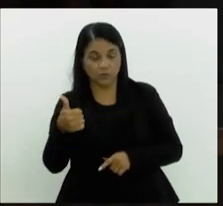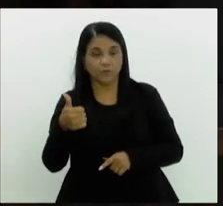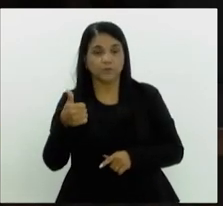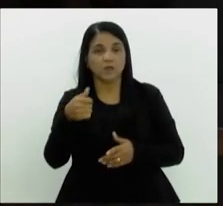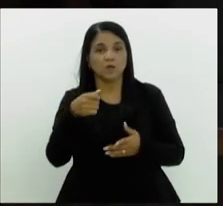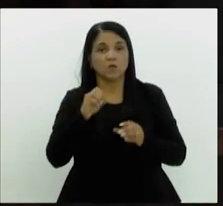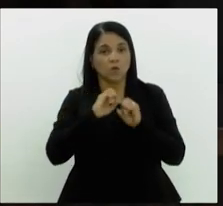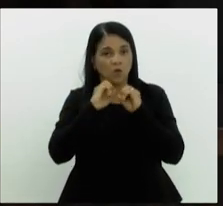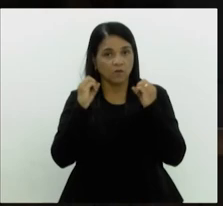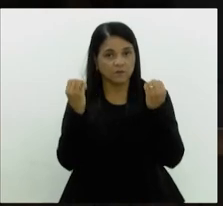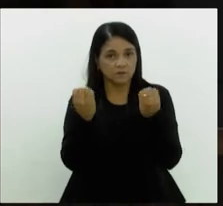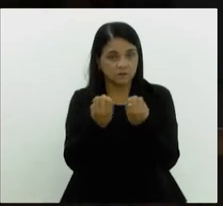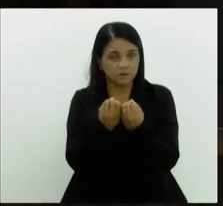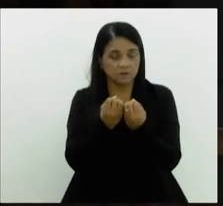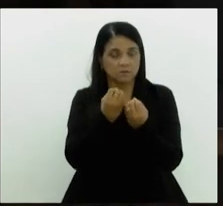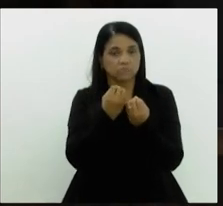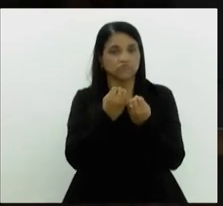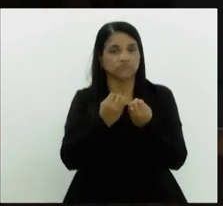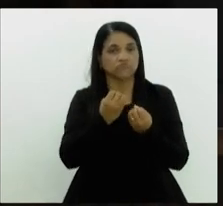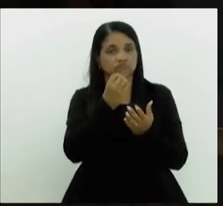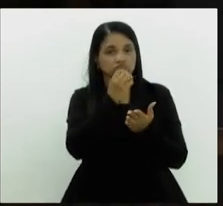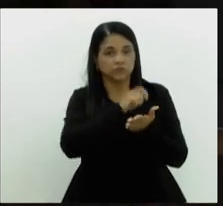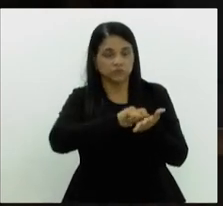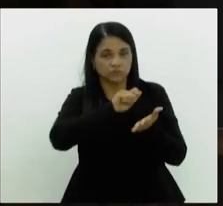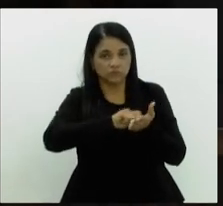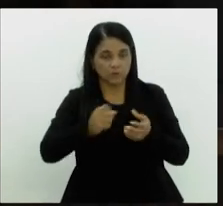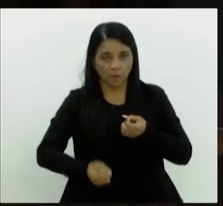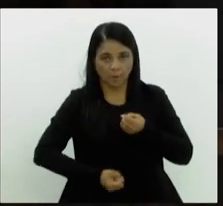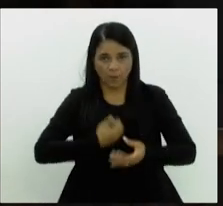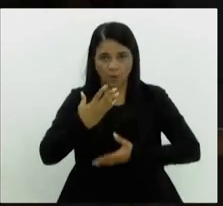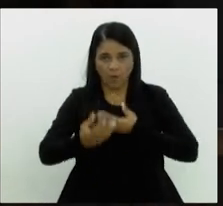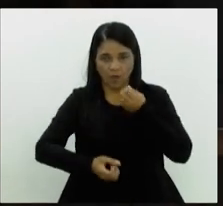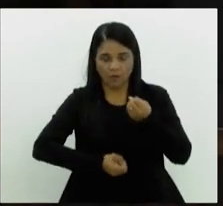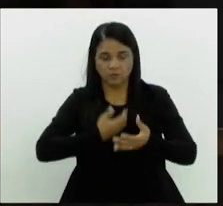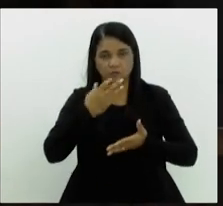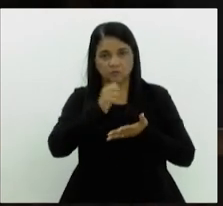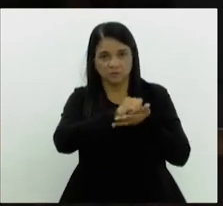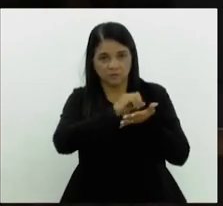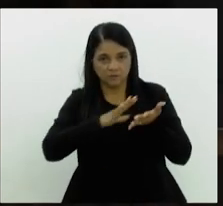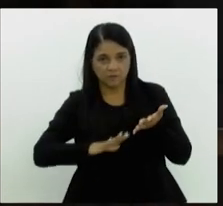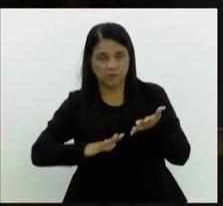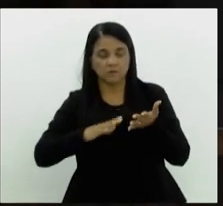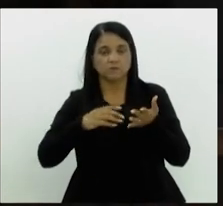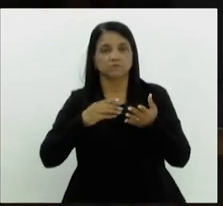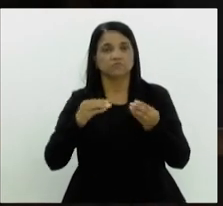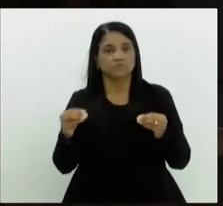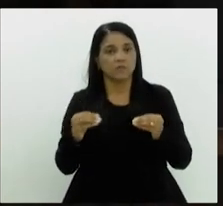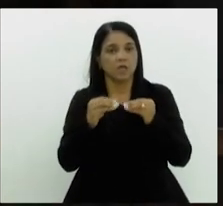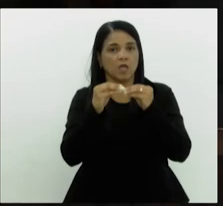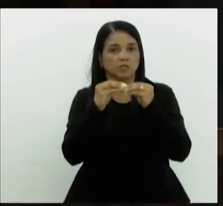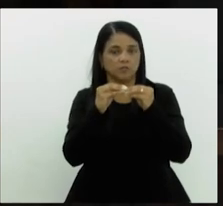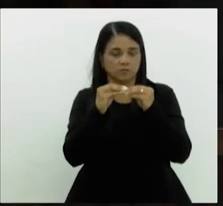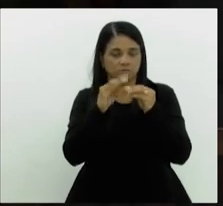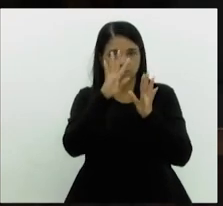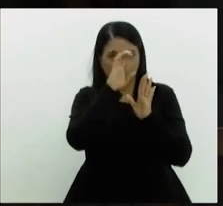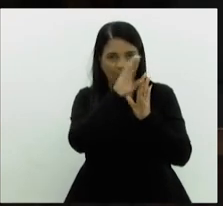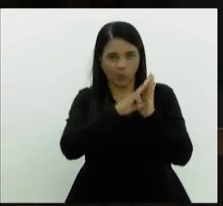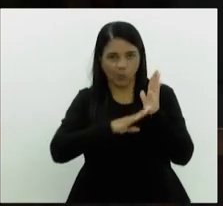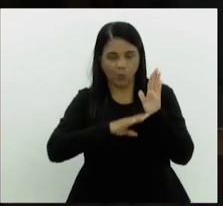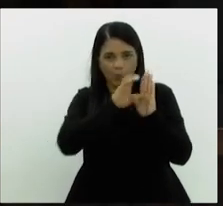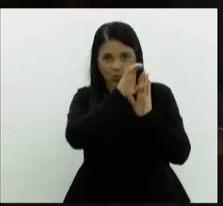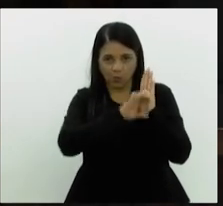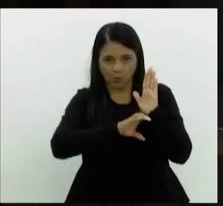e o direito de criar clubes de atividades extracurriculares. em discussão,